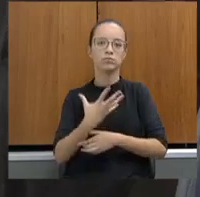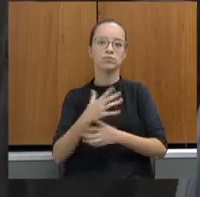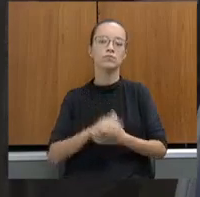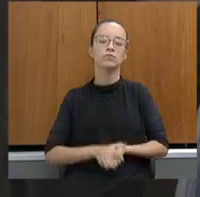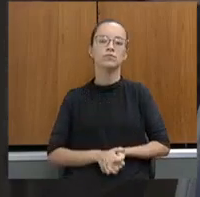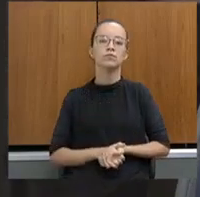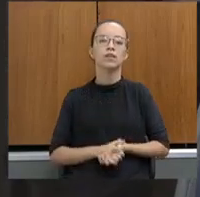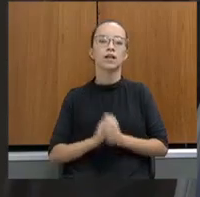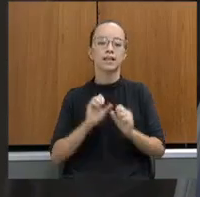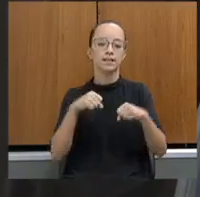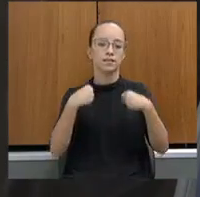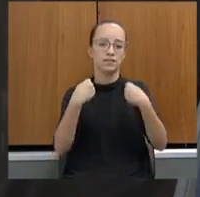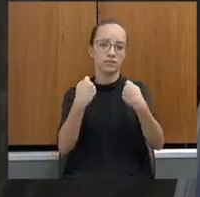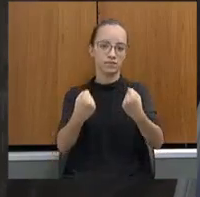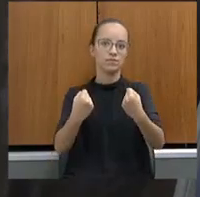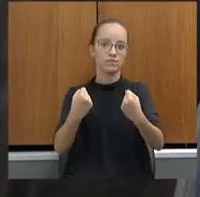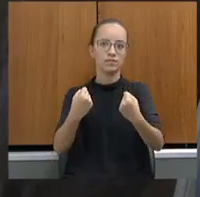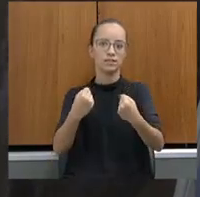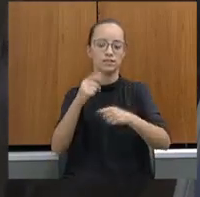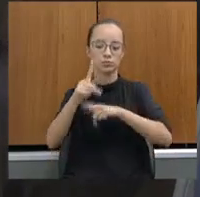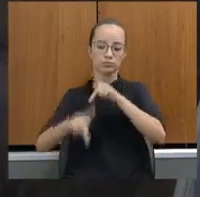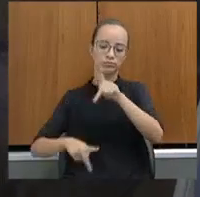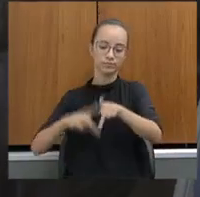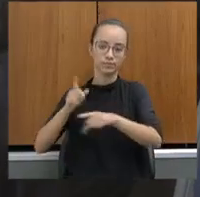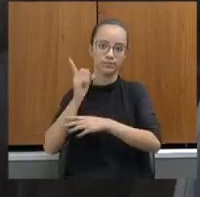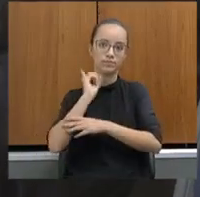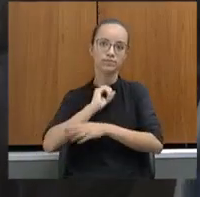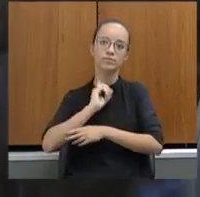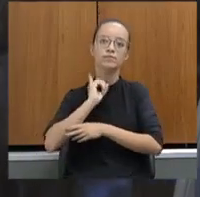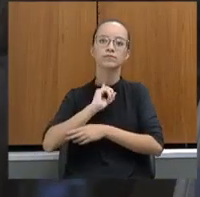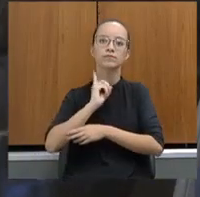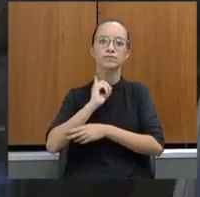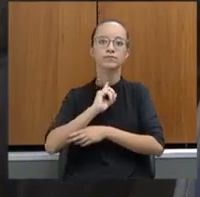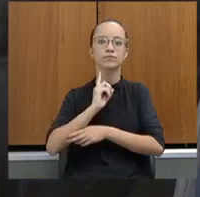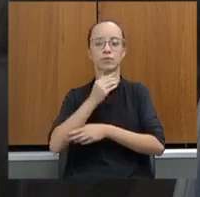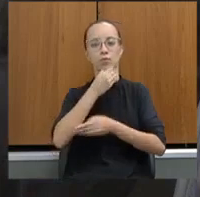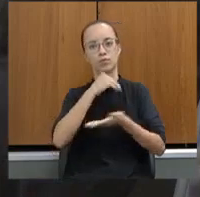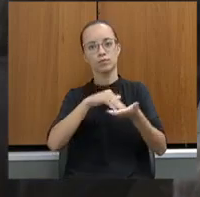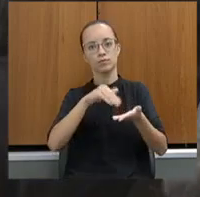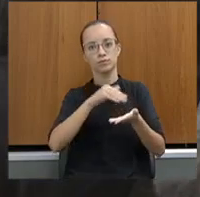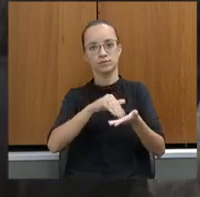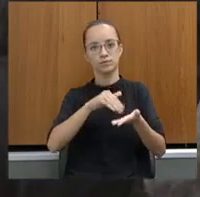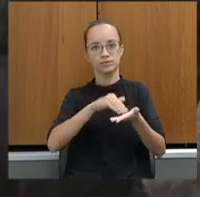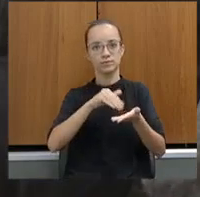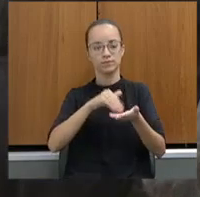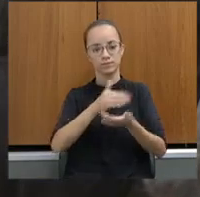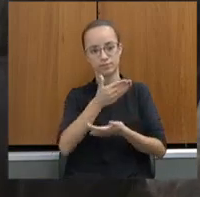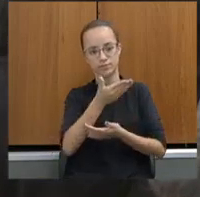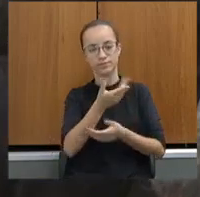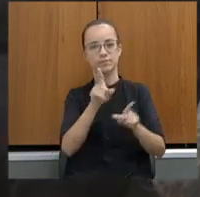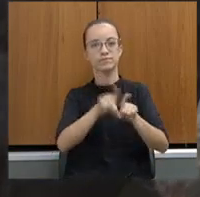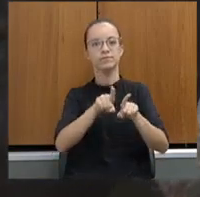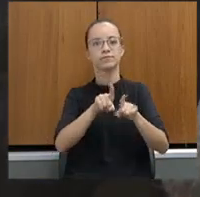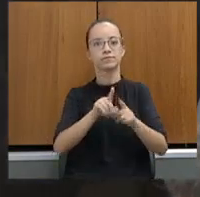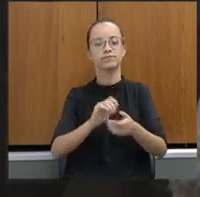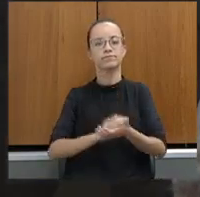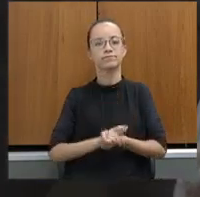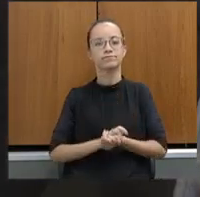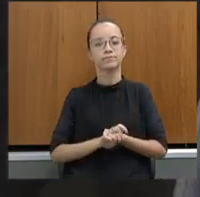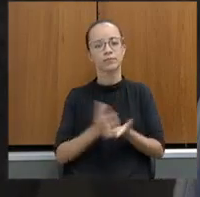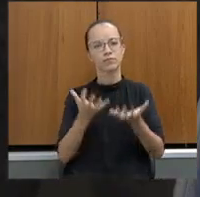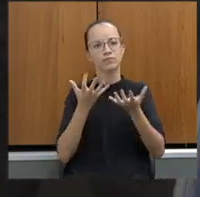na defesa da segurança do nosso povo mineiro. De forma especial, nosso secretário, Rogério Grego. Secretário, queria,